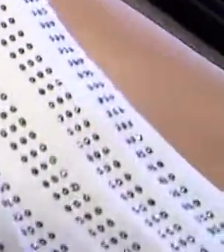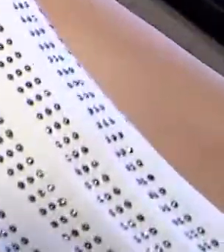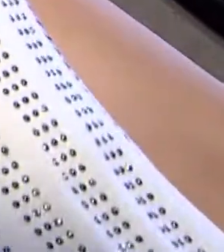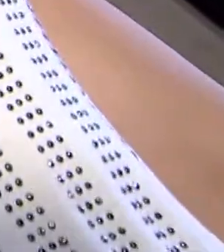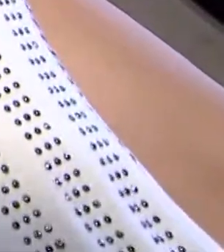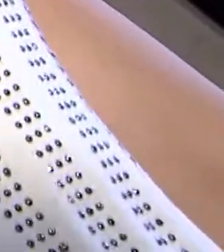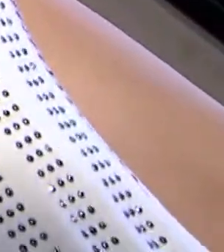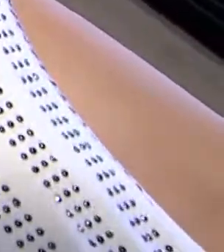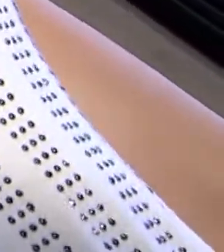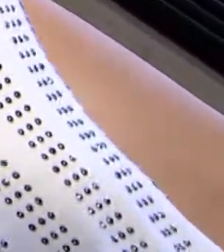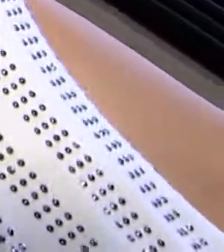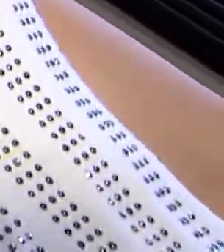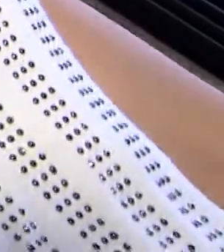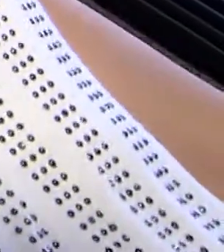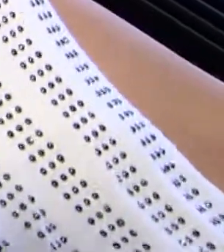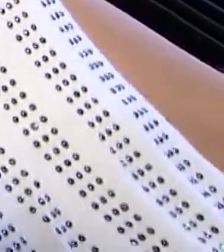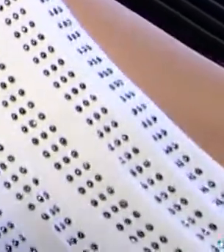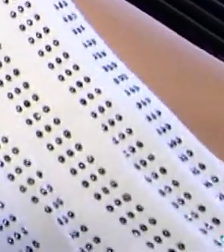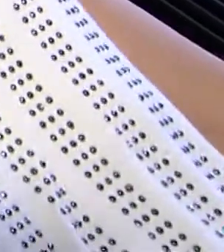examinei, né?